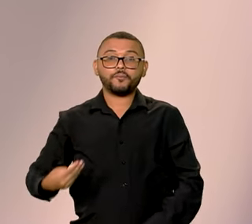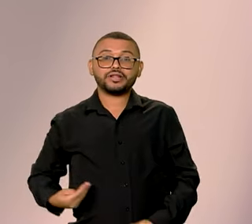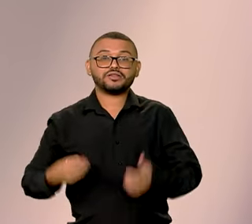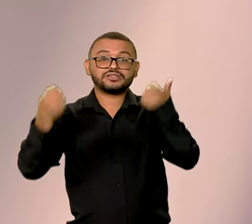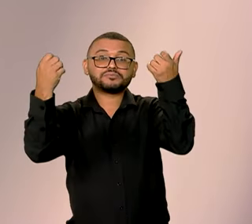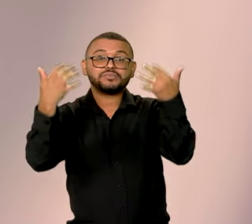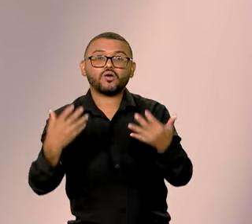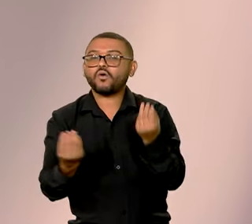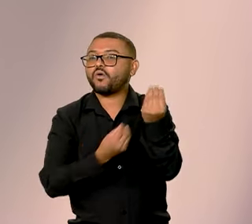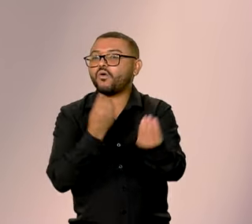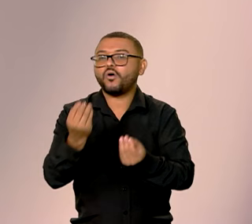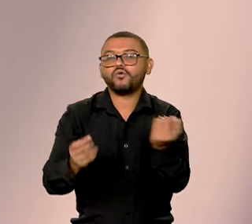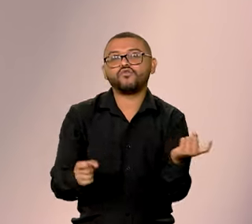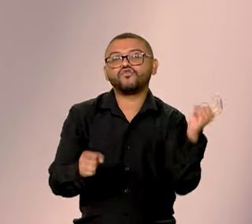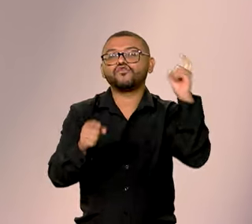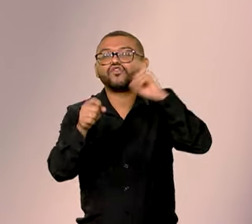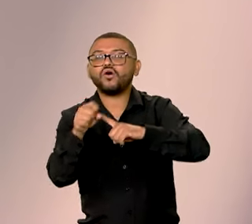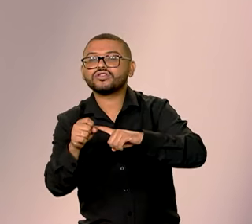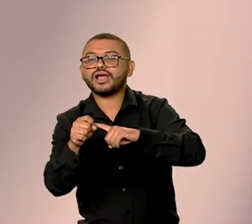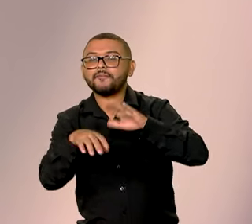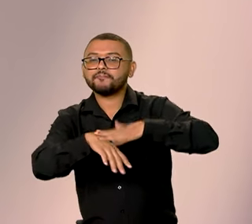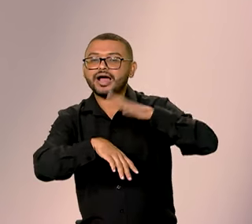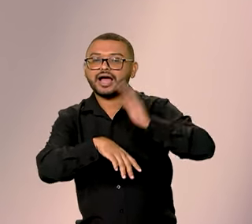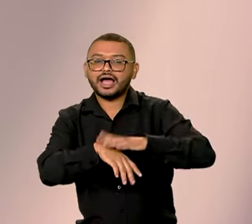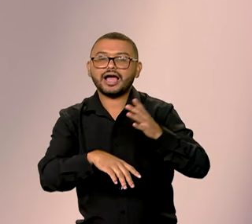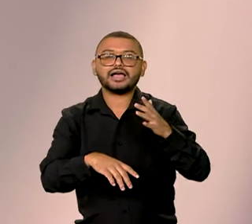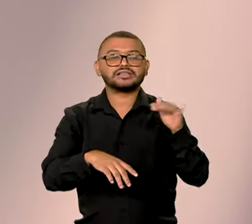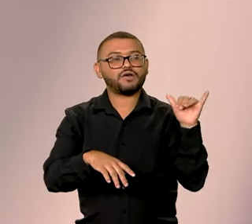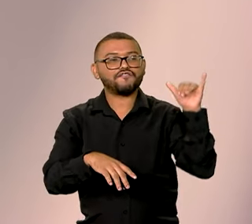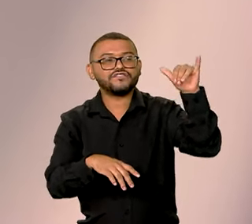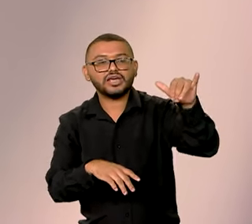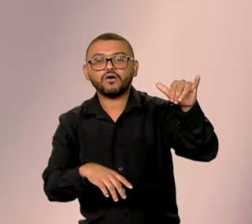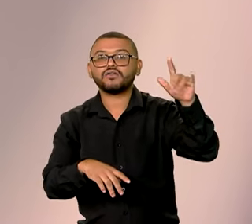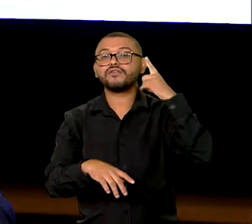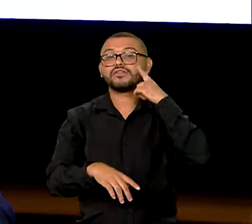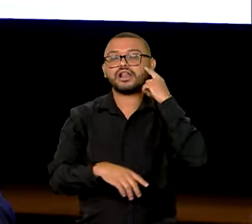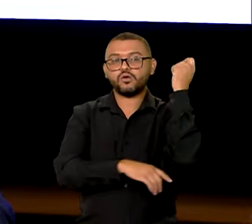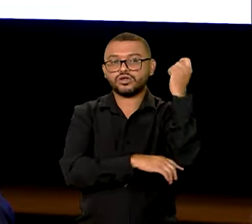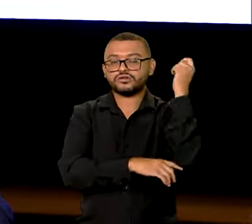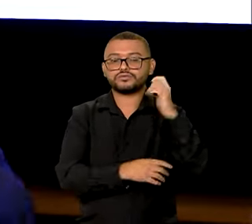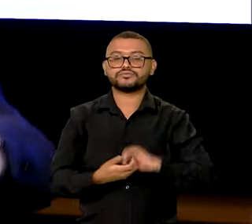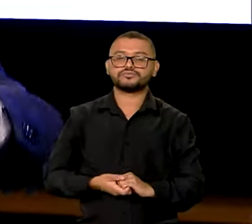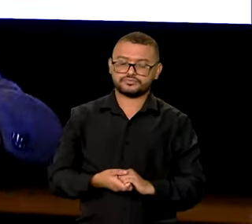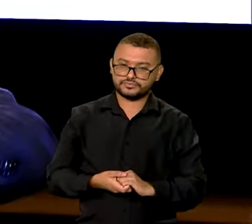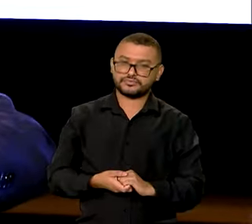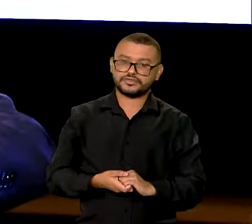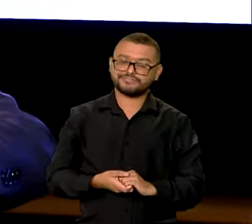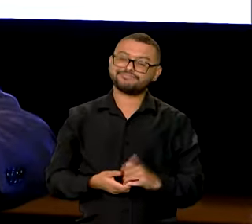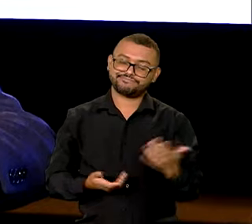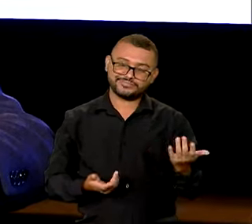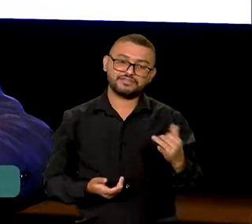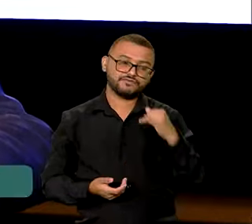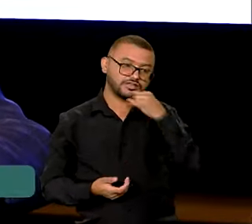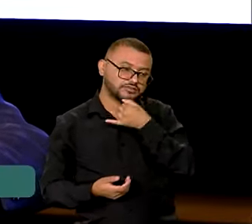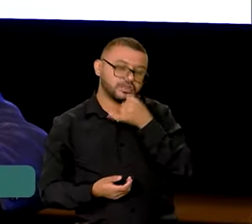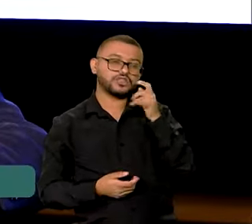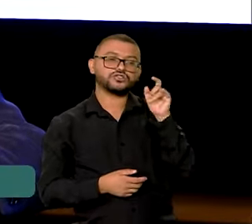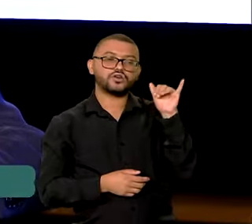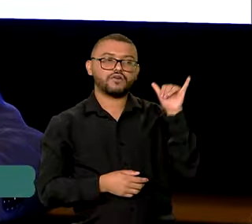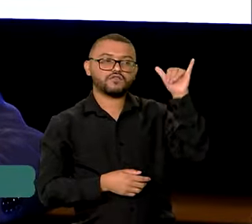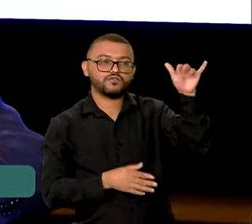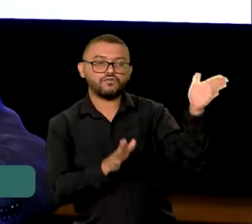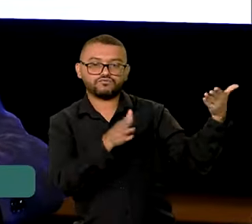sendo feita a retomada e a ampliação da malha aérea no Estado. Já que o aeroporto de Porto Alegre está